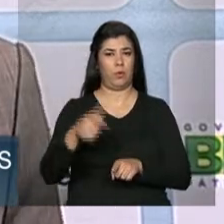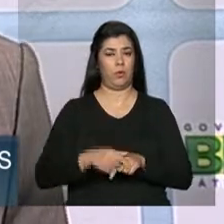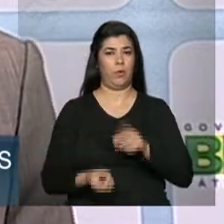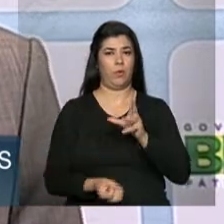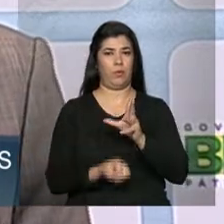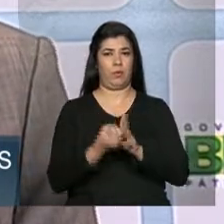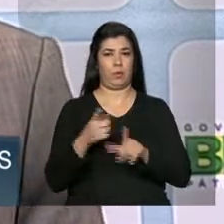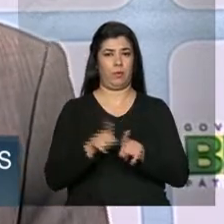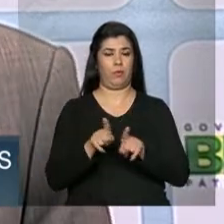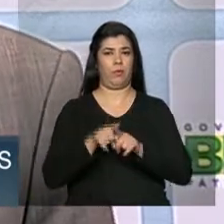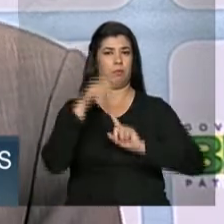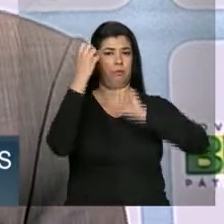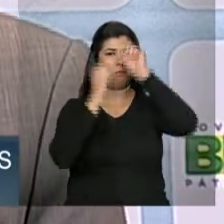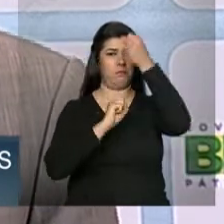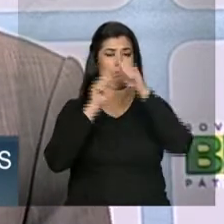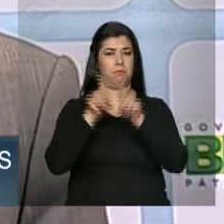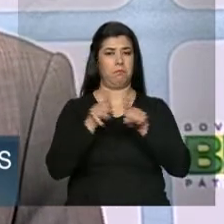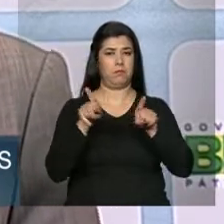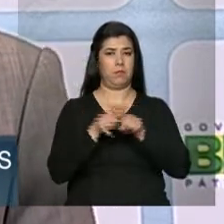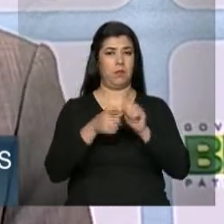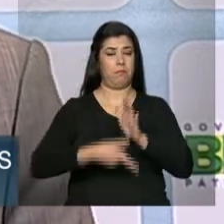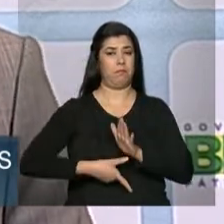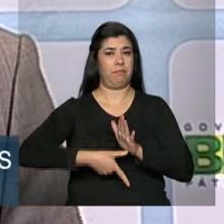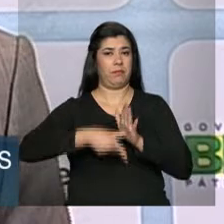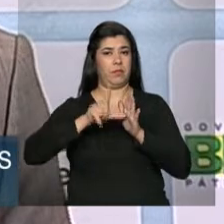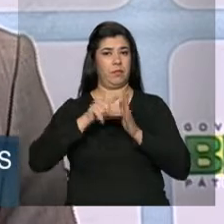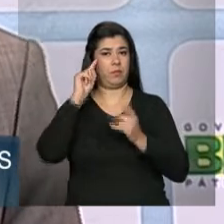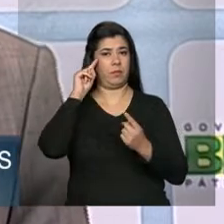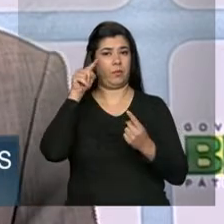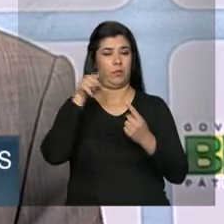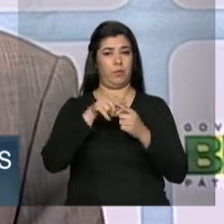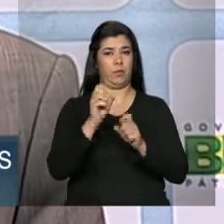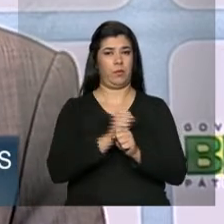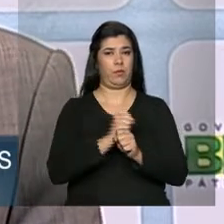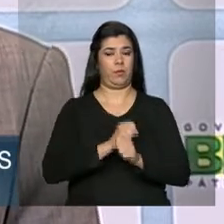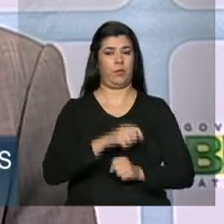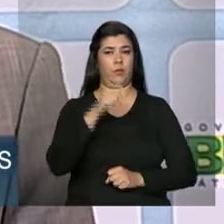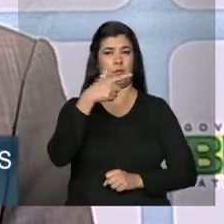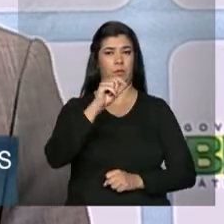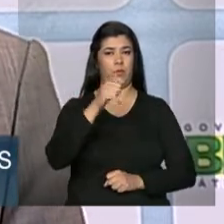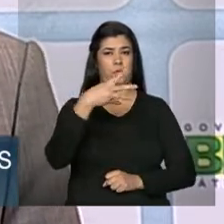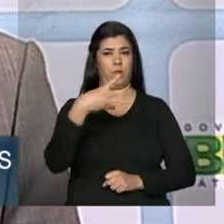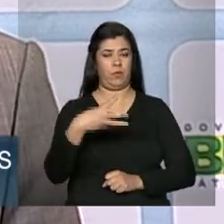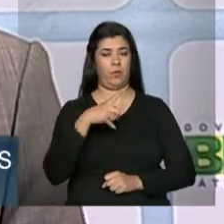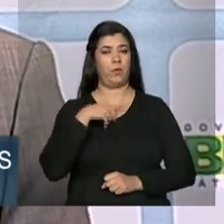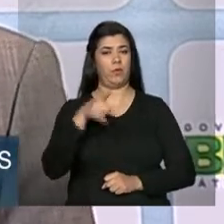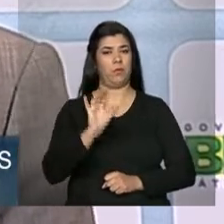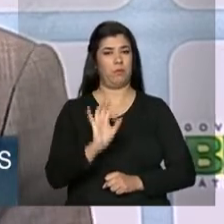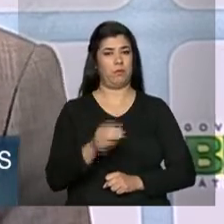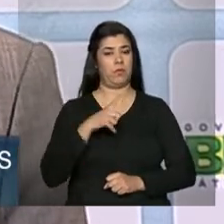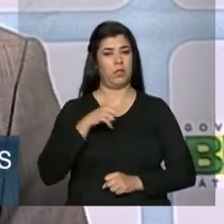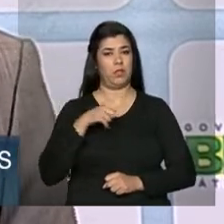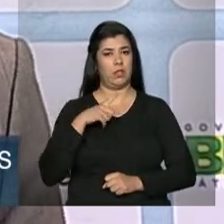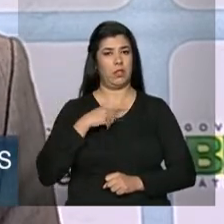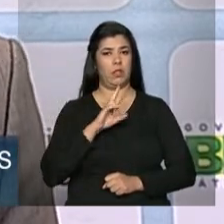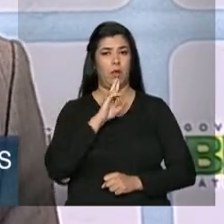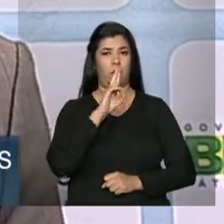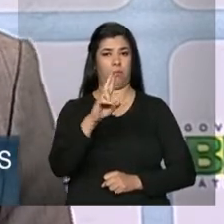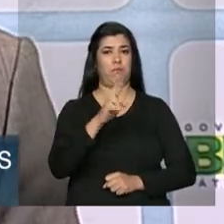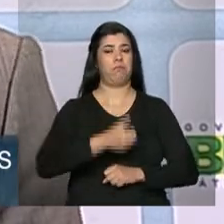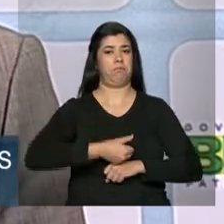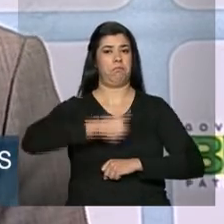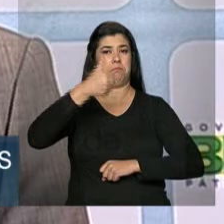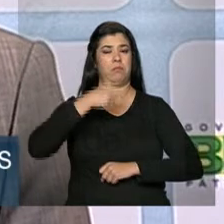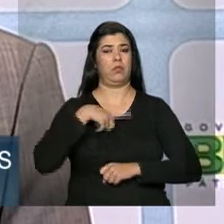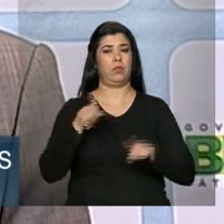indústrias anteciparam o atingimento da meta para 2014 e isso, sem dúvida nenhuma, vai ter um impacto muito positivo